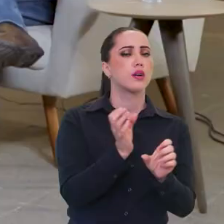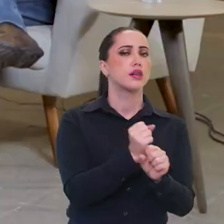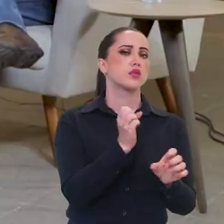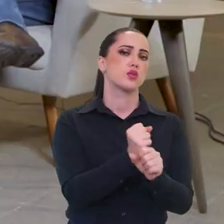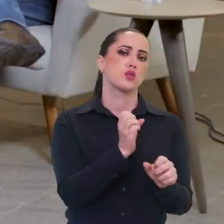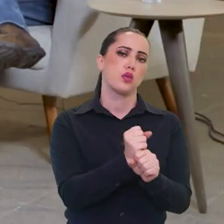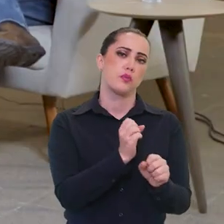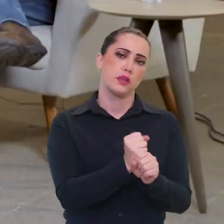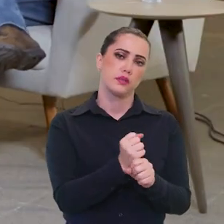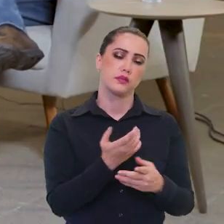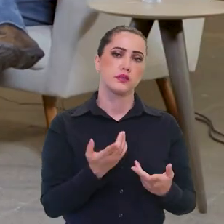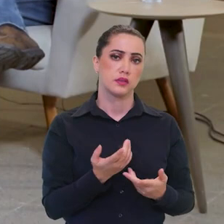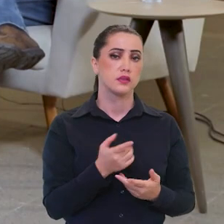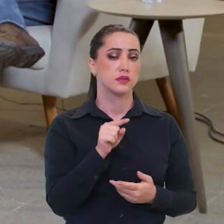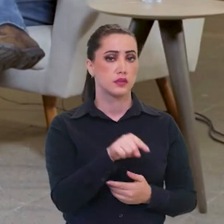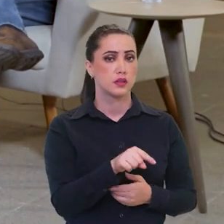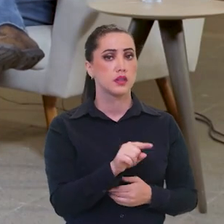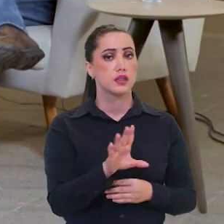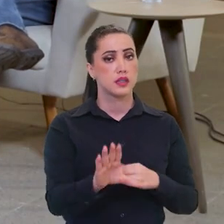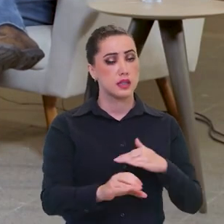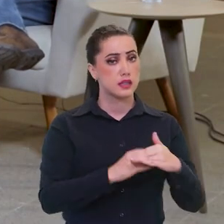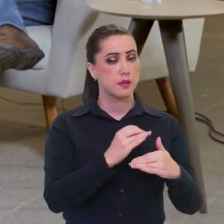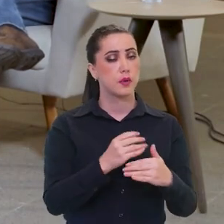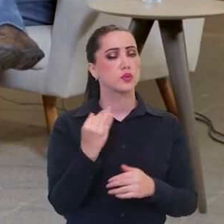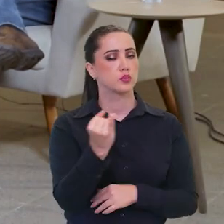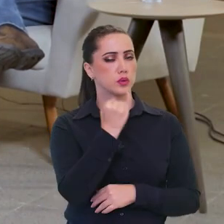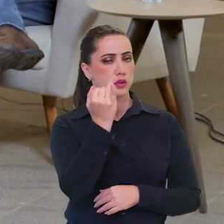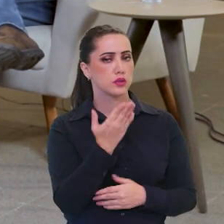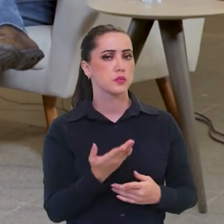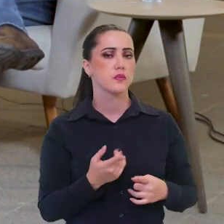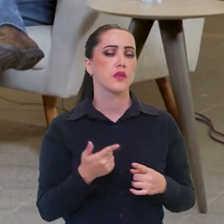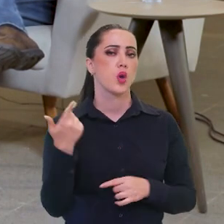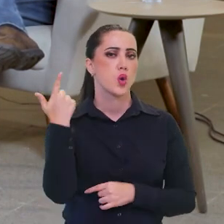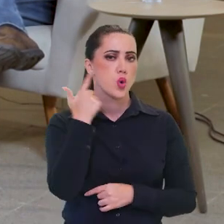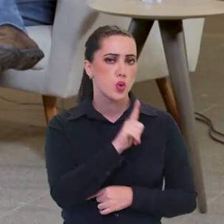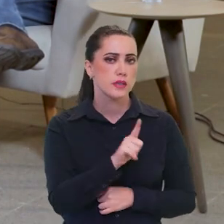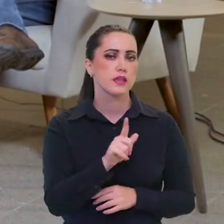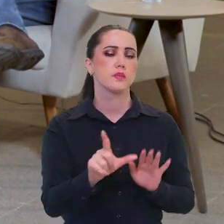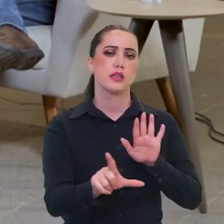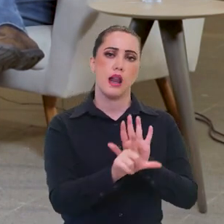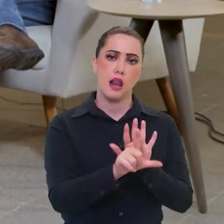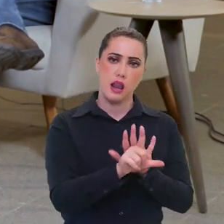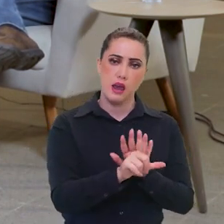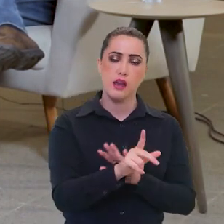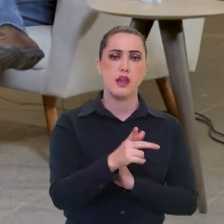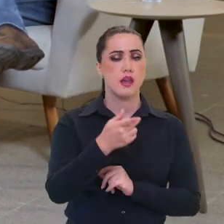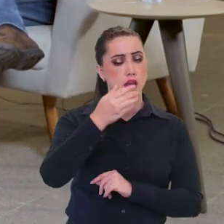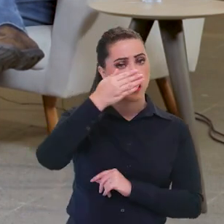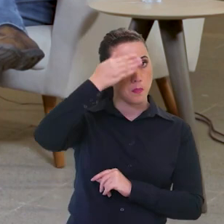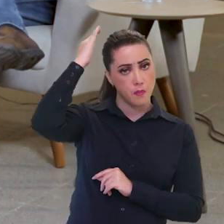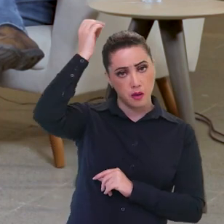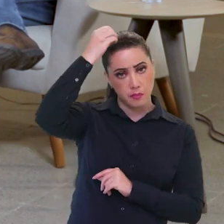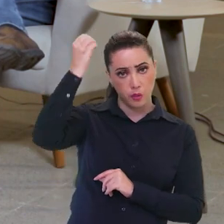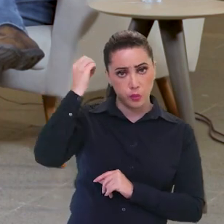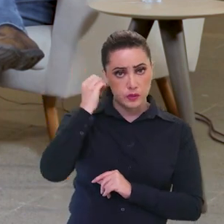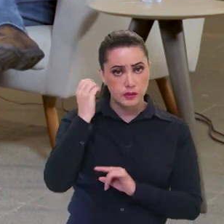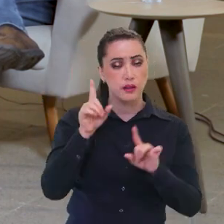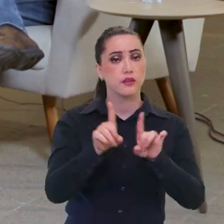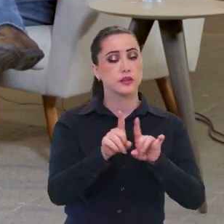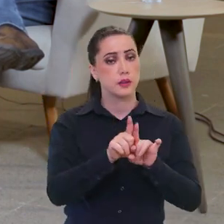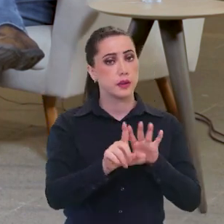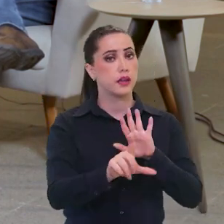aporte importante à conquista da Paulo Gustavo e à conquista da lei Aldir Blanc.